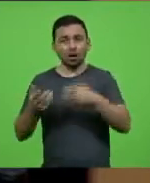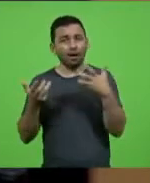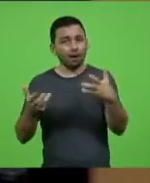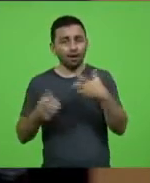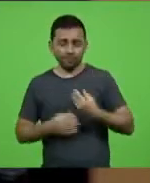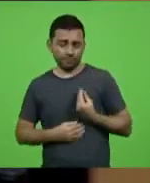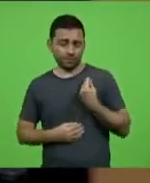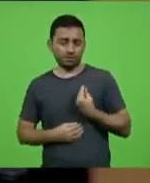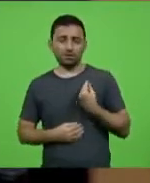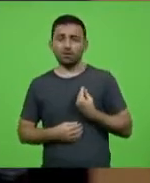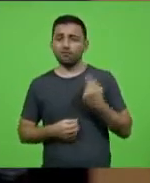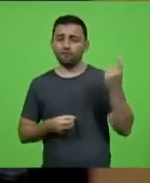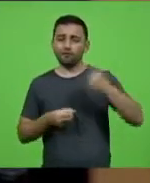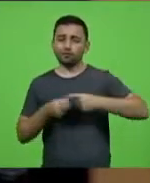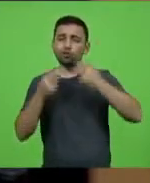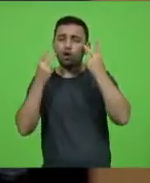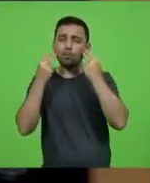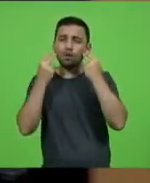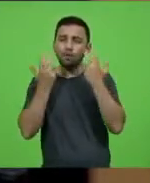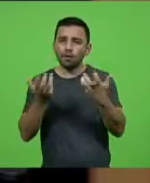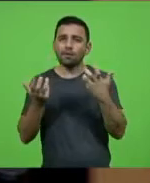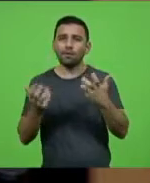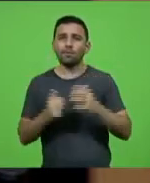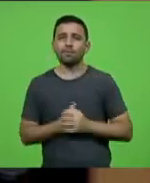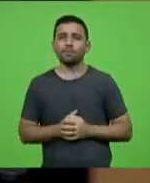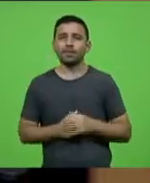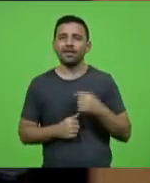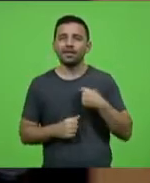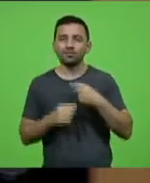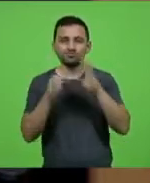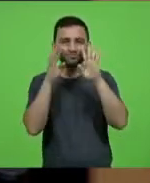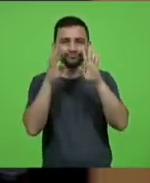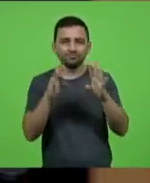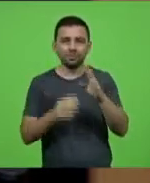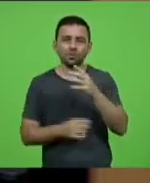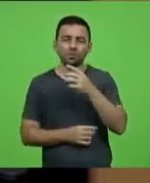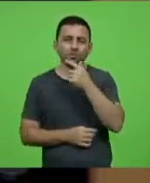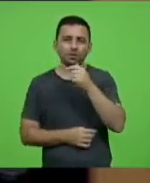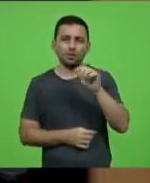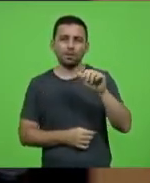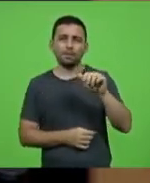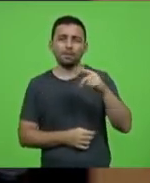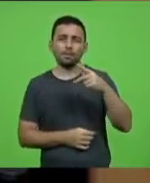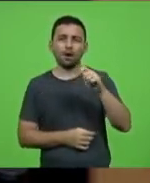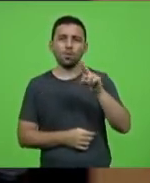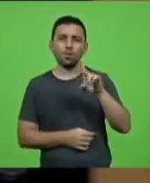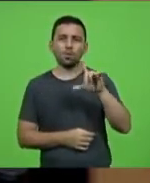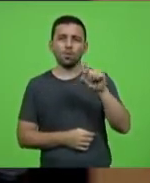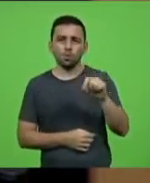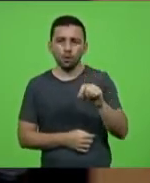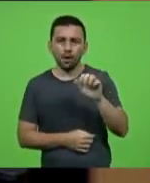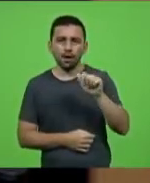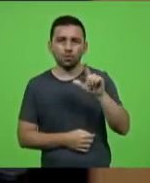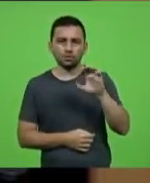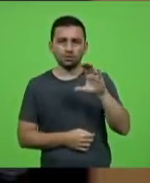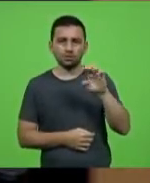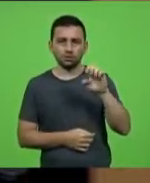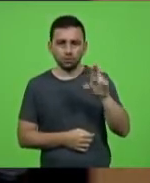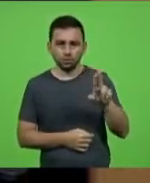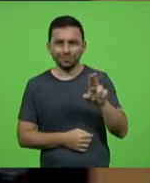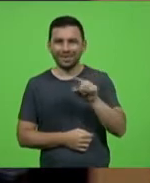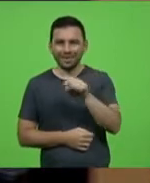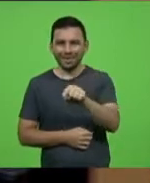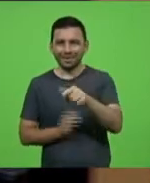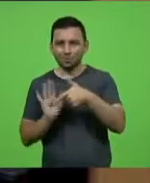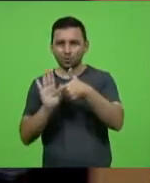normal. normal. Ontem, inclusive, assistindo ao Paulo Alceu na TV, e aí ele quis mostrar um